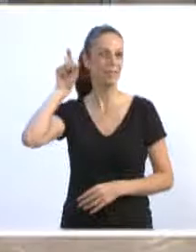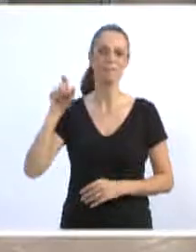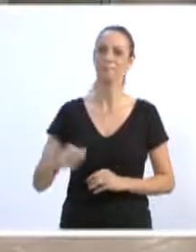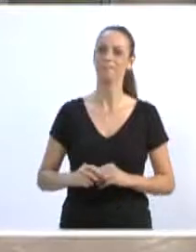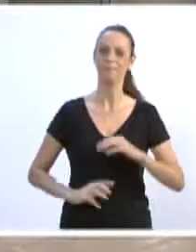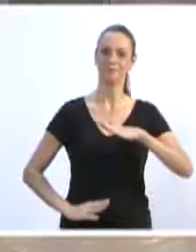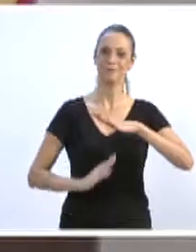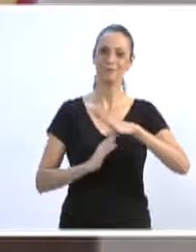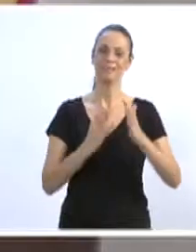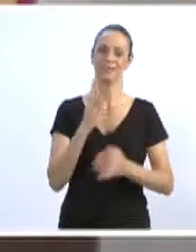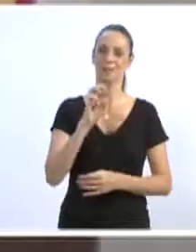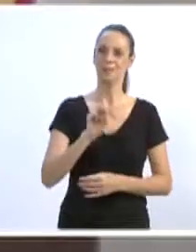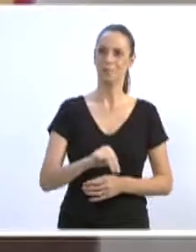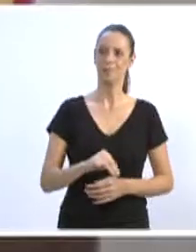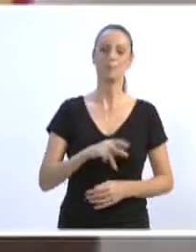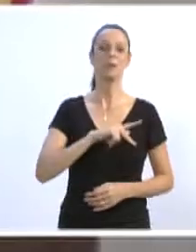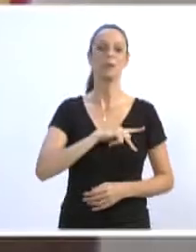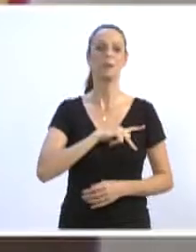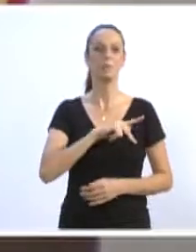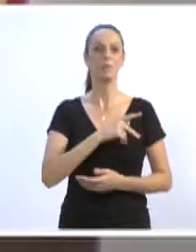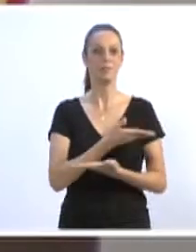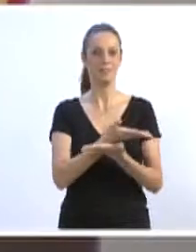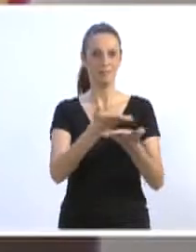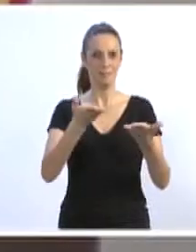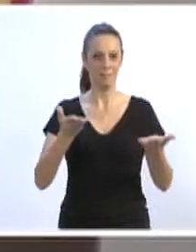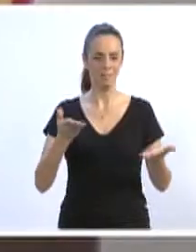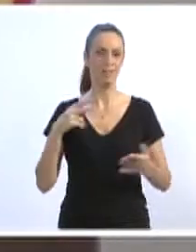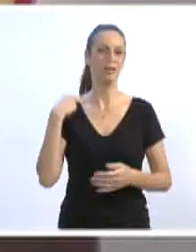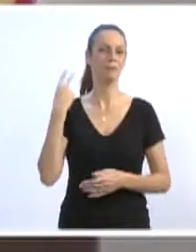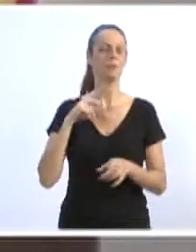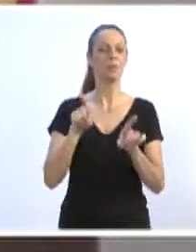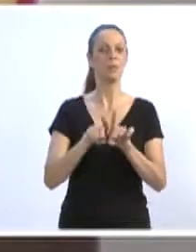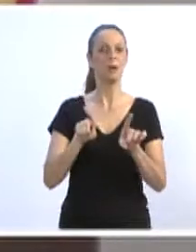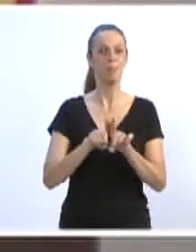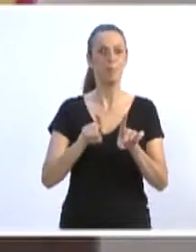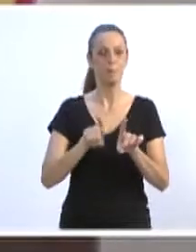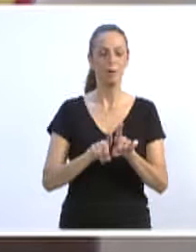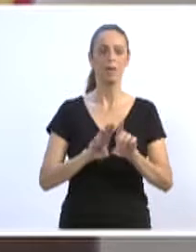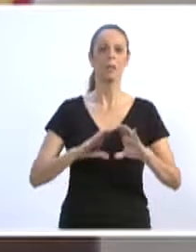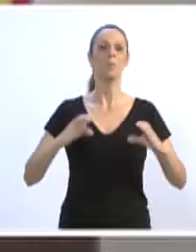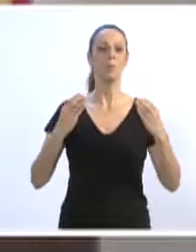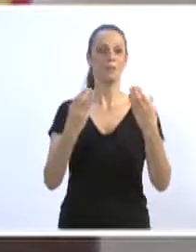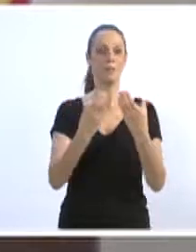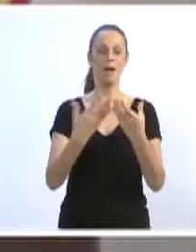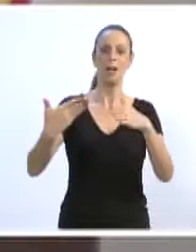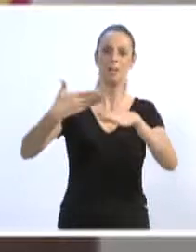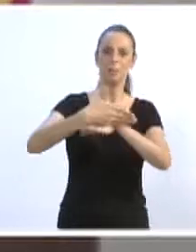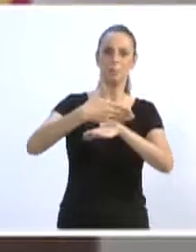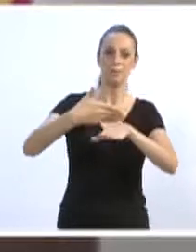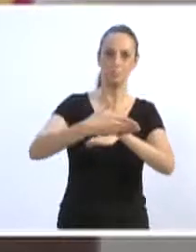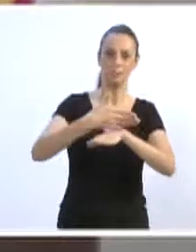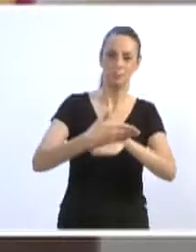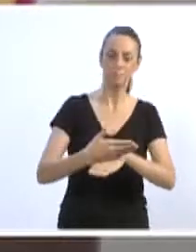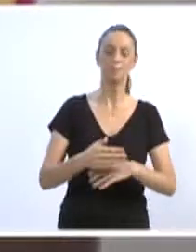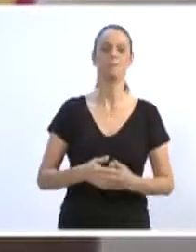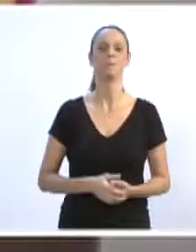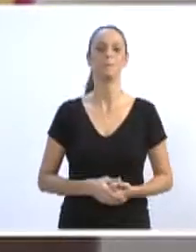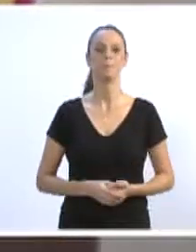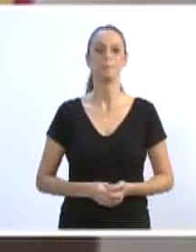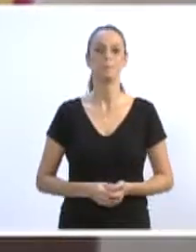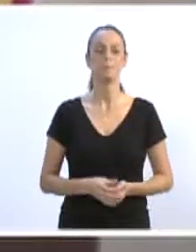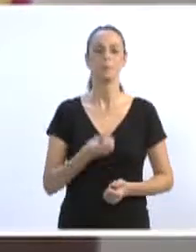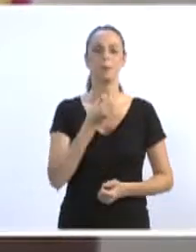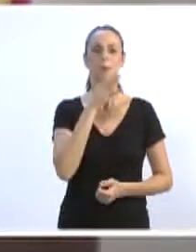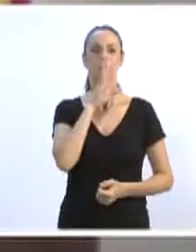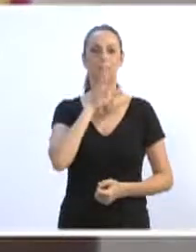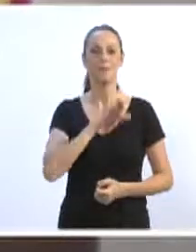Senhor presidente, seus vereadores, nossa comunidade que aqui está, aqueles que vão assistir a partir de agora, boa